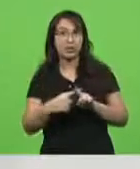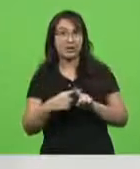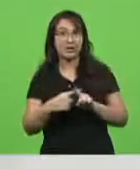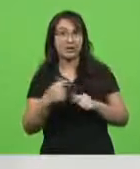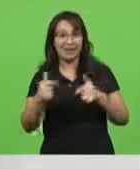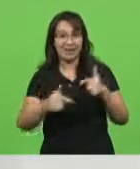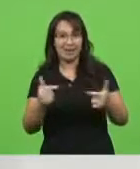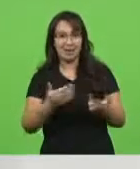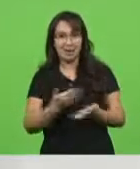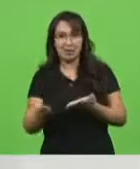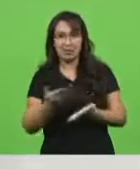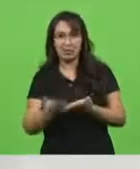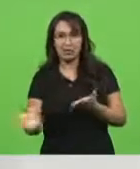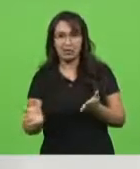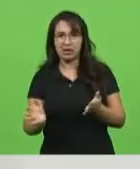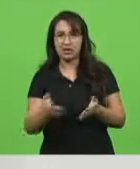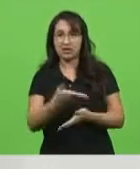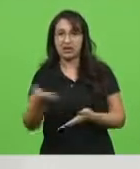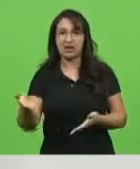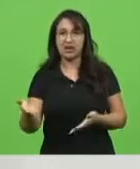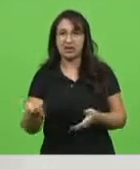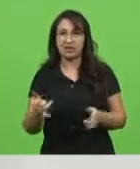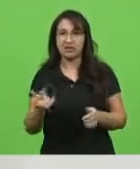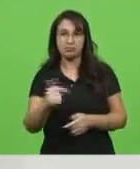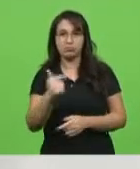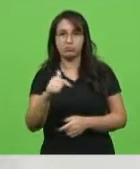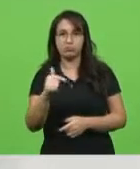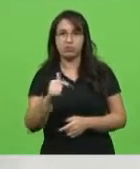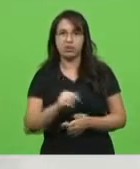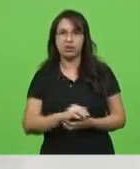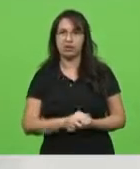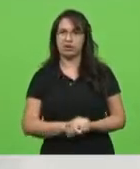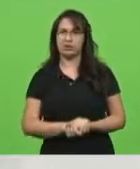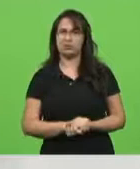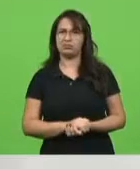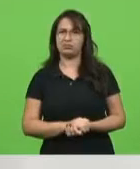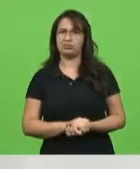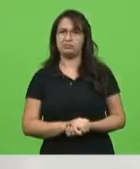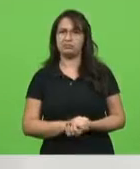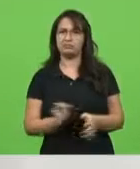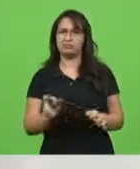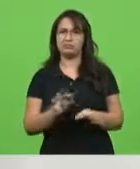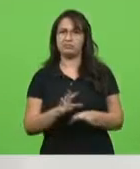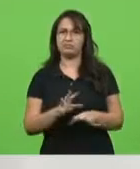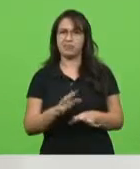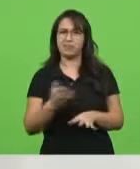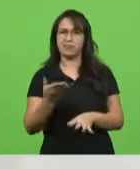estamos vivendo o pleno emprego.